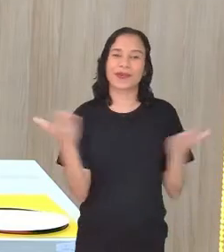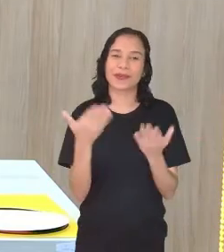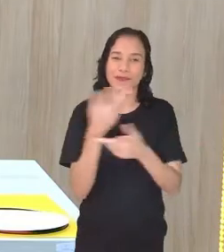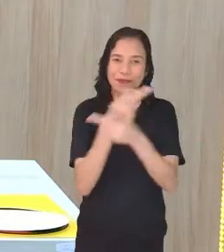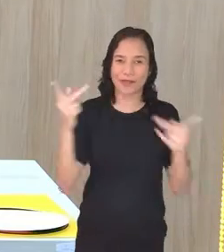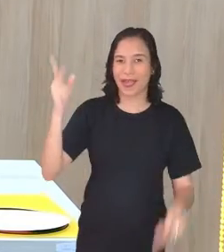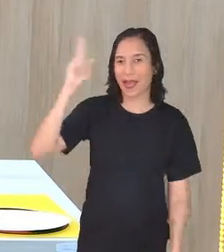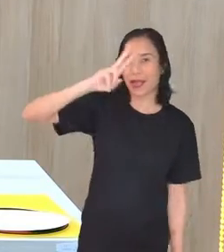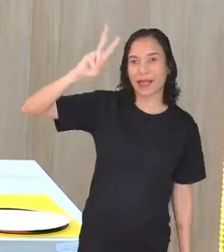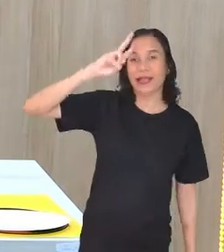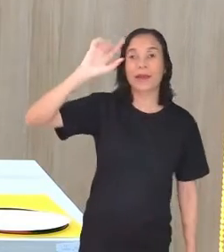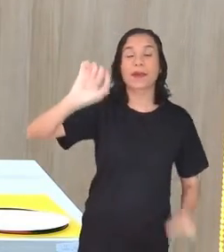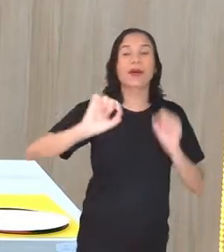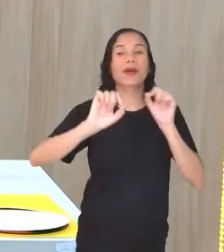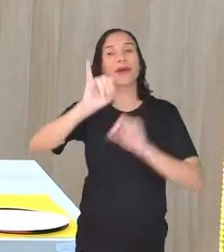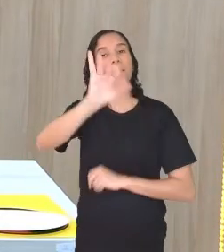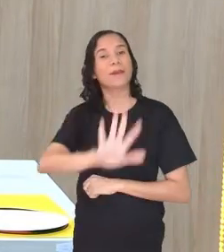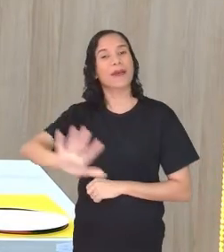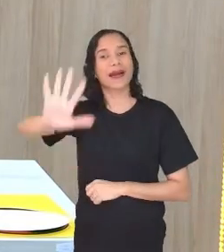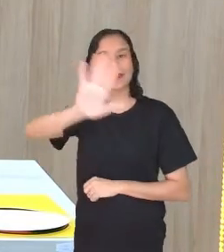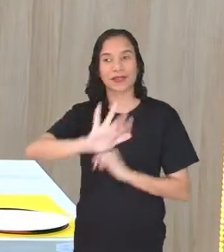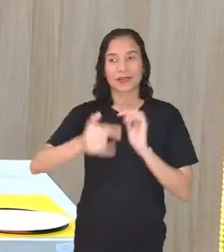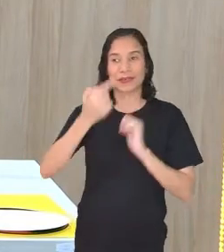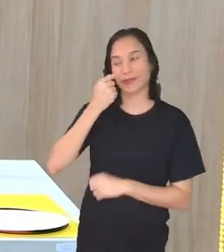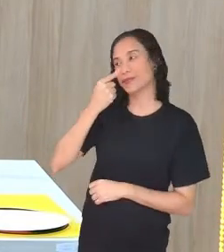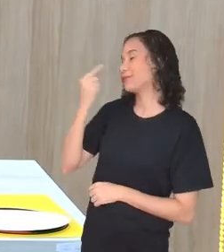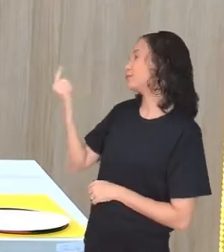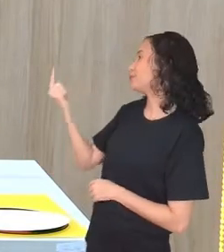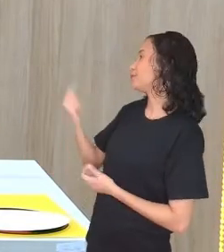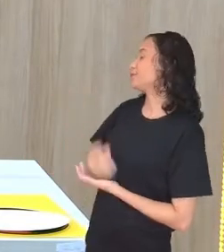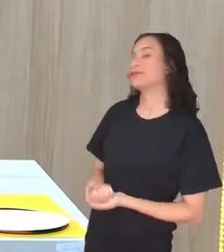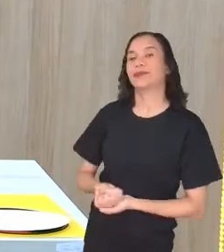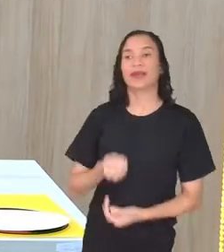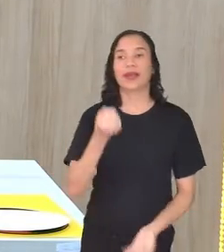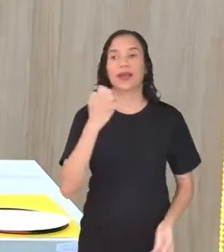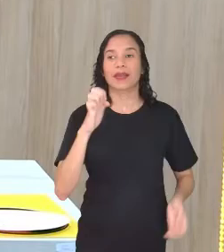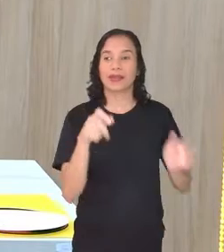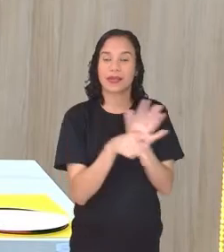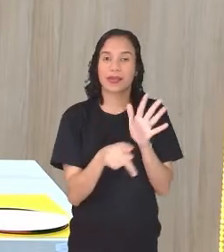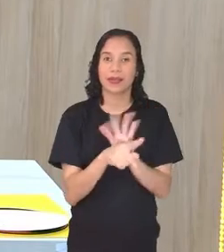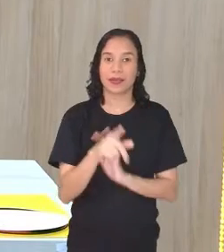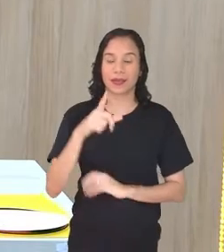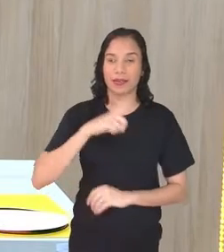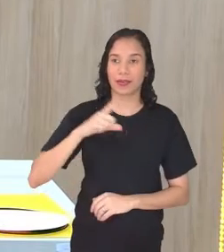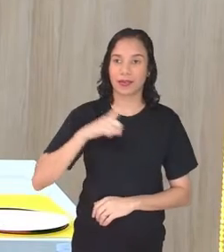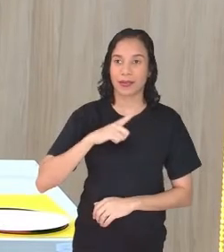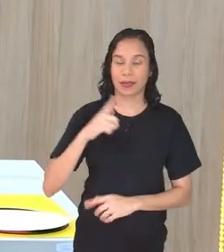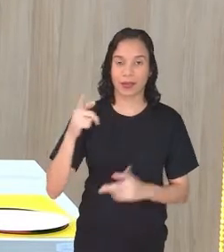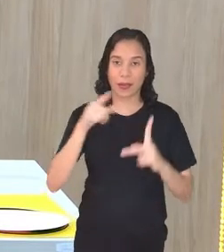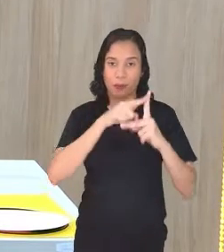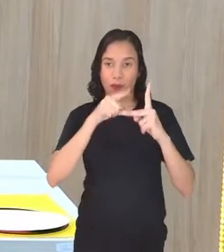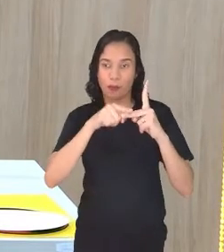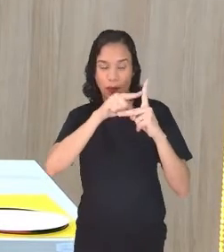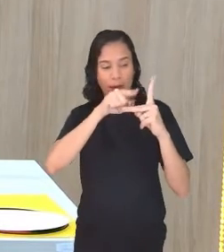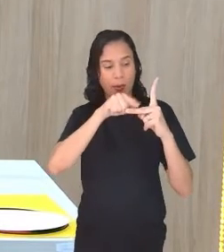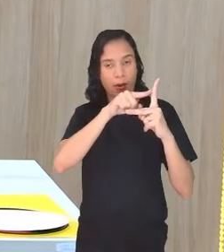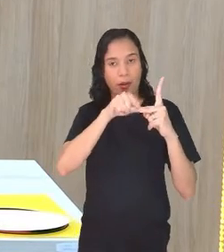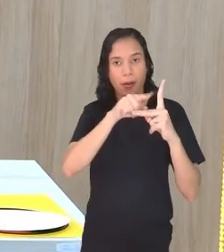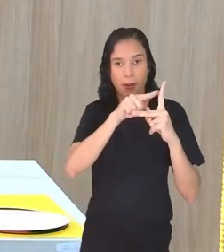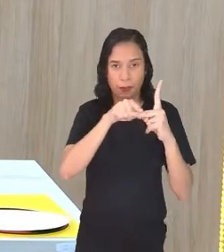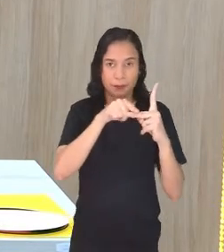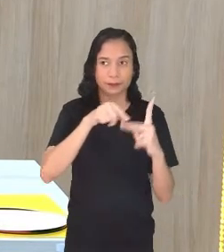relembrarem as figuras. Ora, se o ângulo for... Aqui é o ângulo